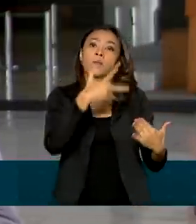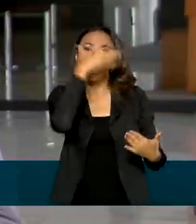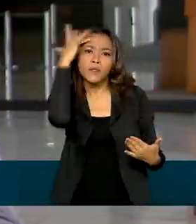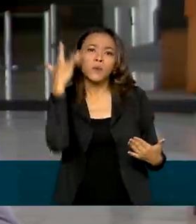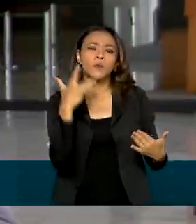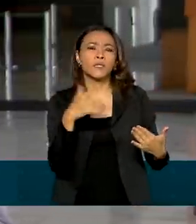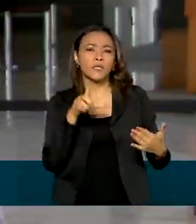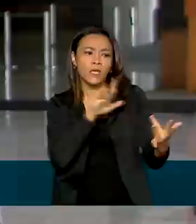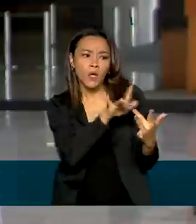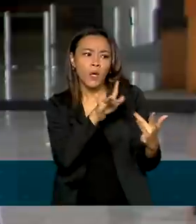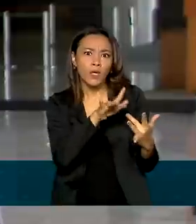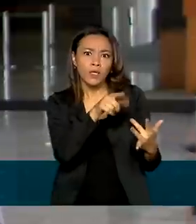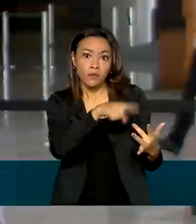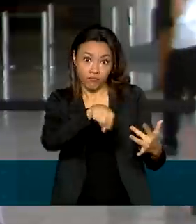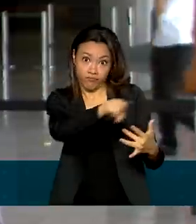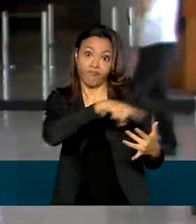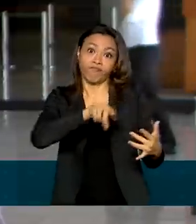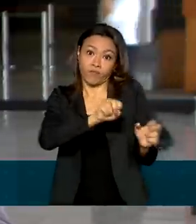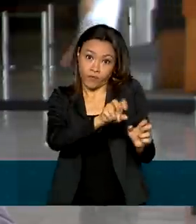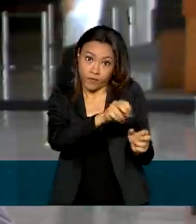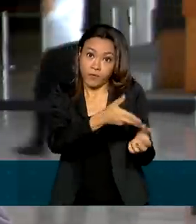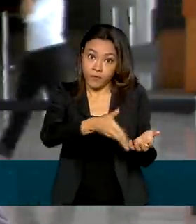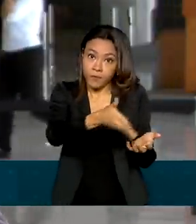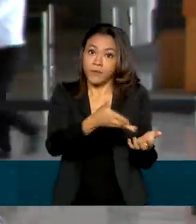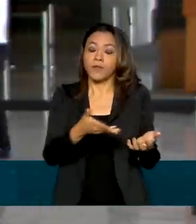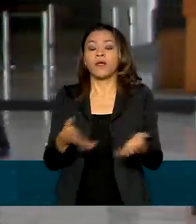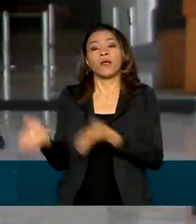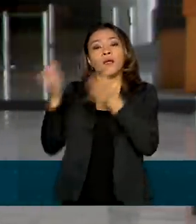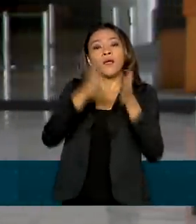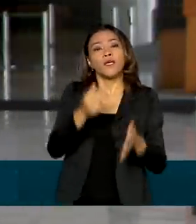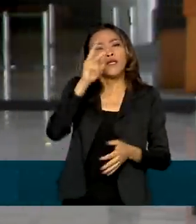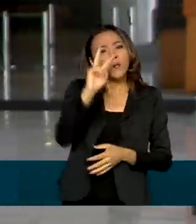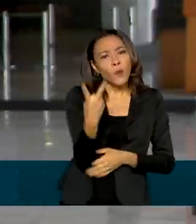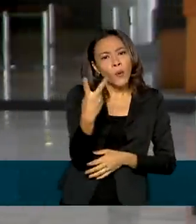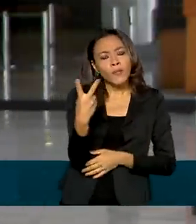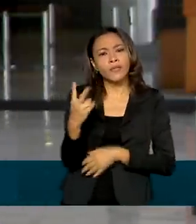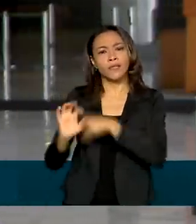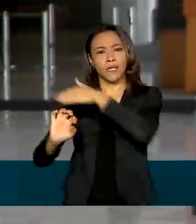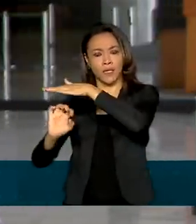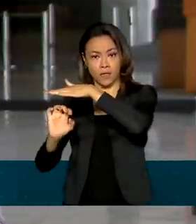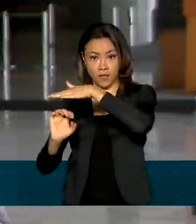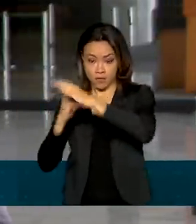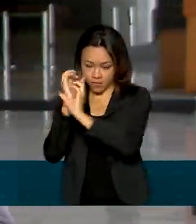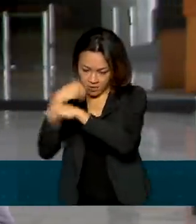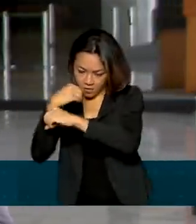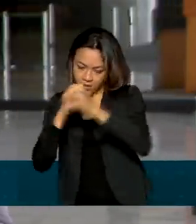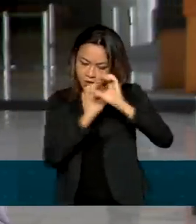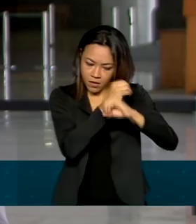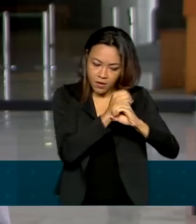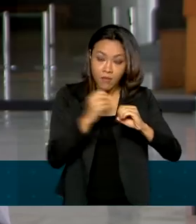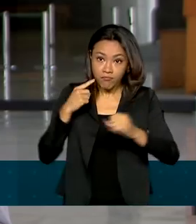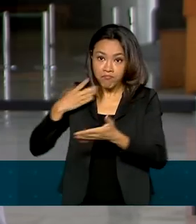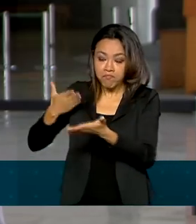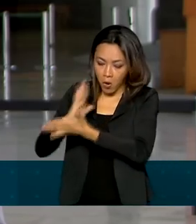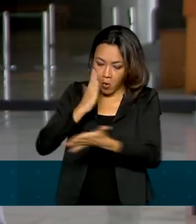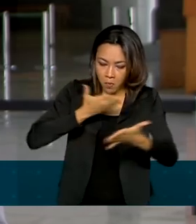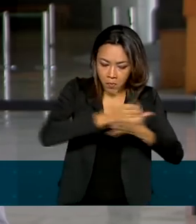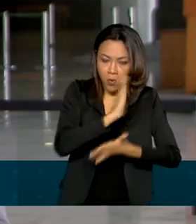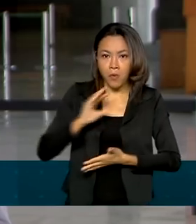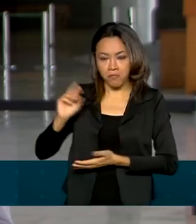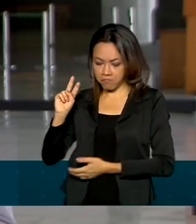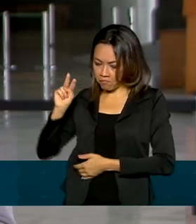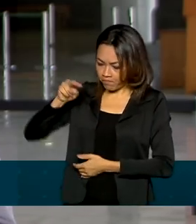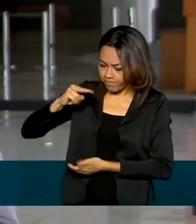do grupo prioritário. E dois laboratórios passam na avaliação da Anvisa e recebem o certificado de boas